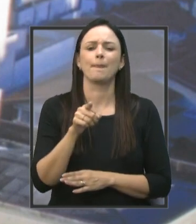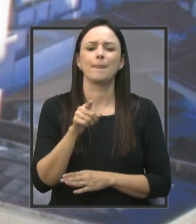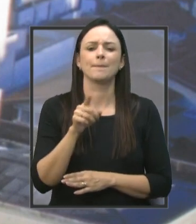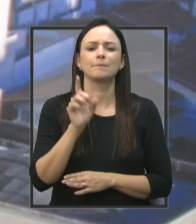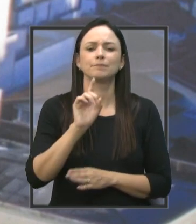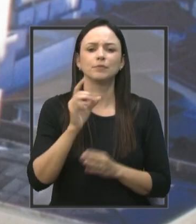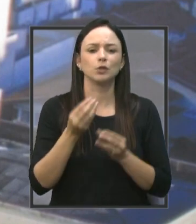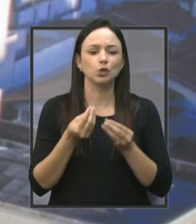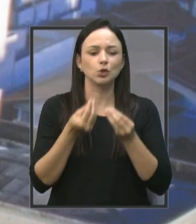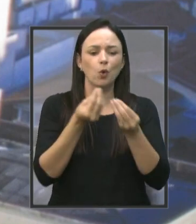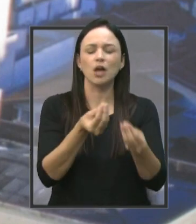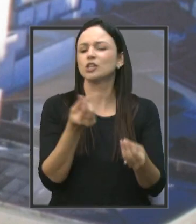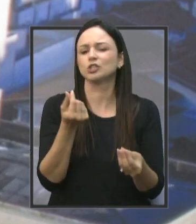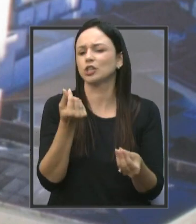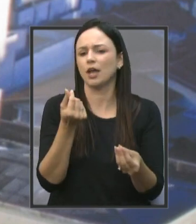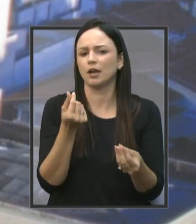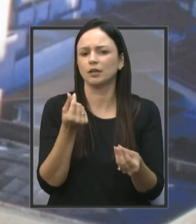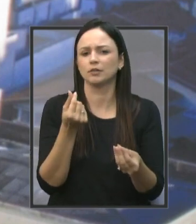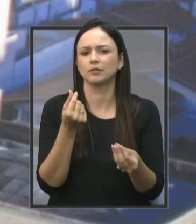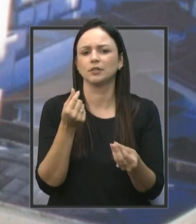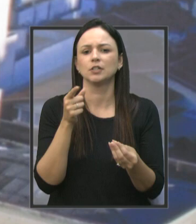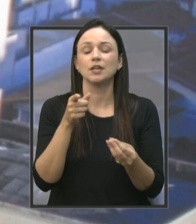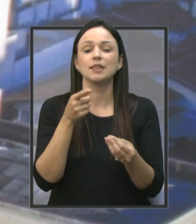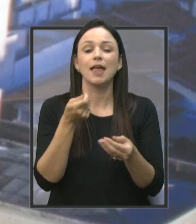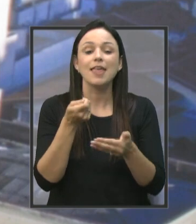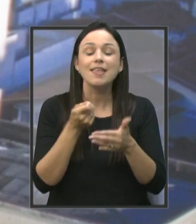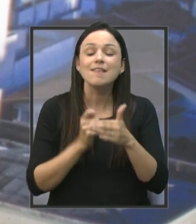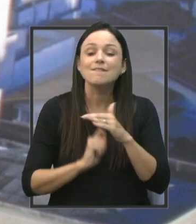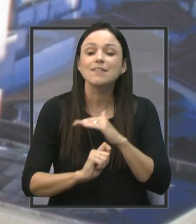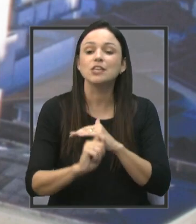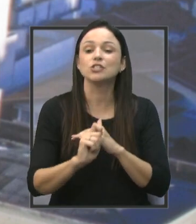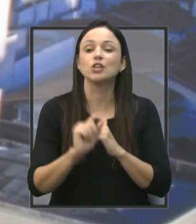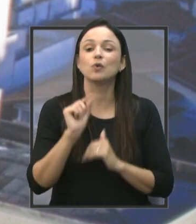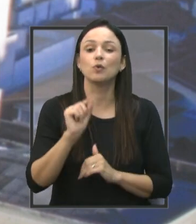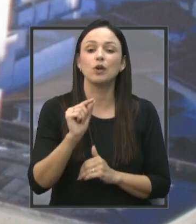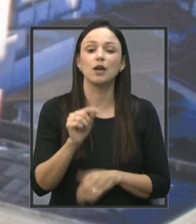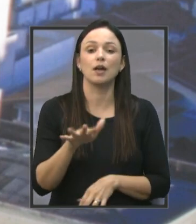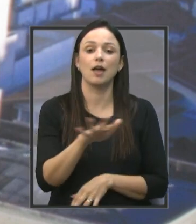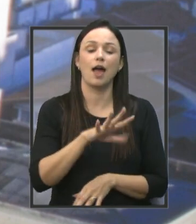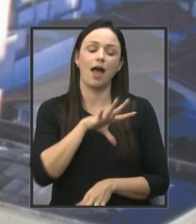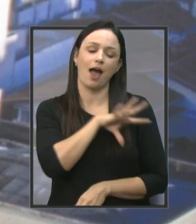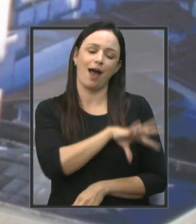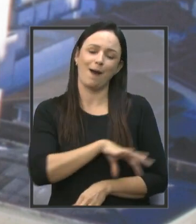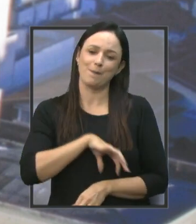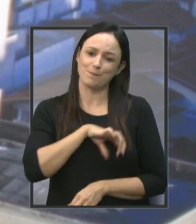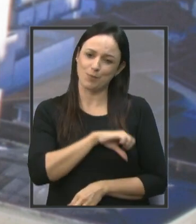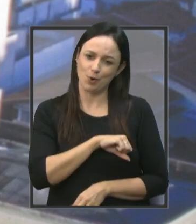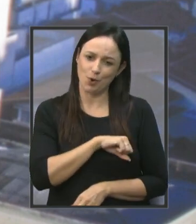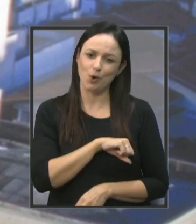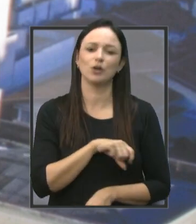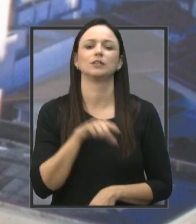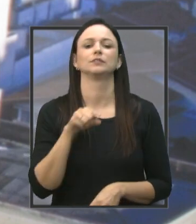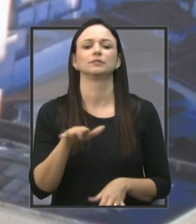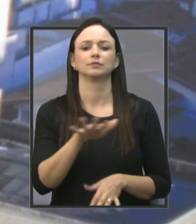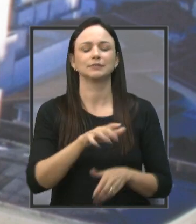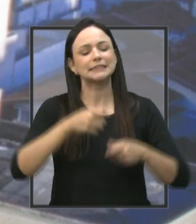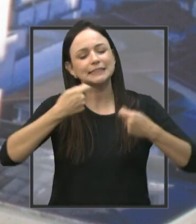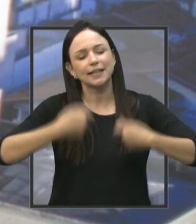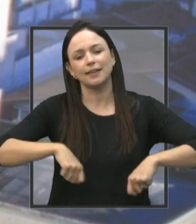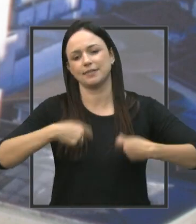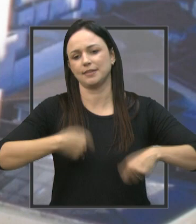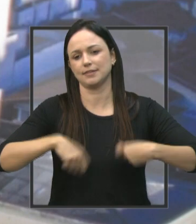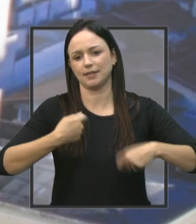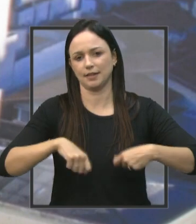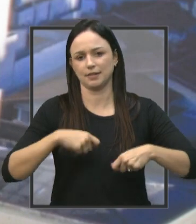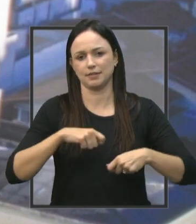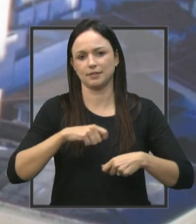doando dinheiro, você estará investindo numa situação de amor, numa situação necessária